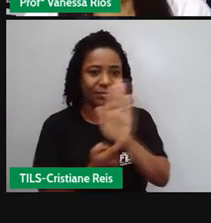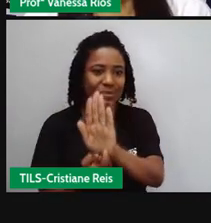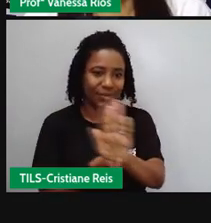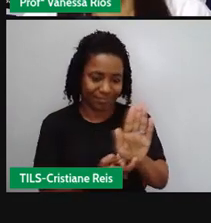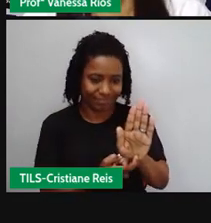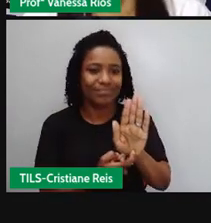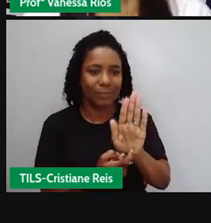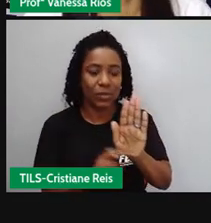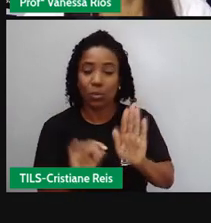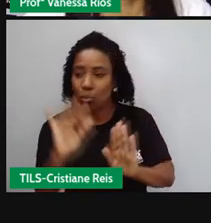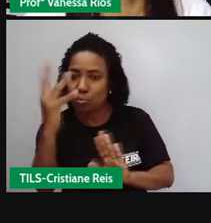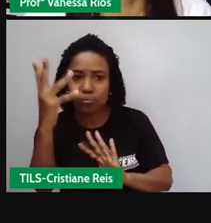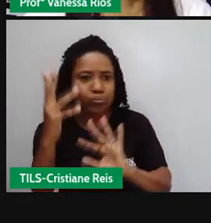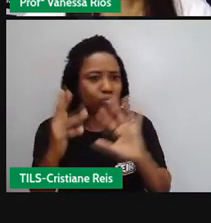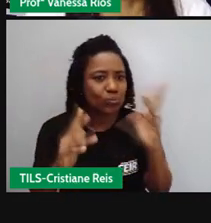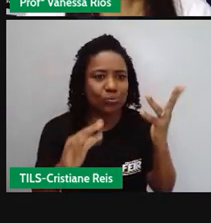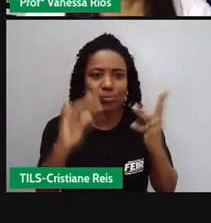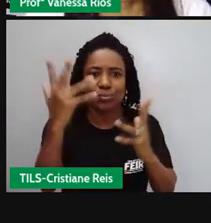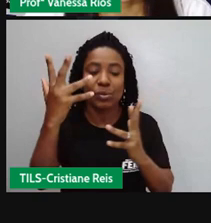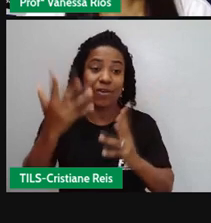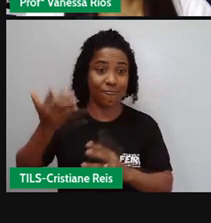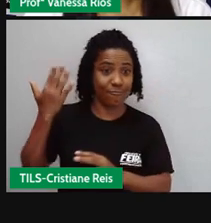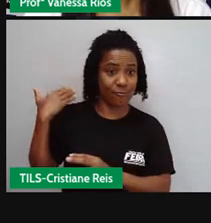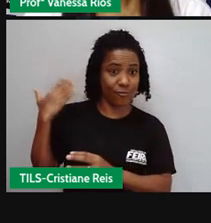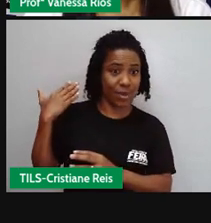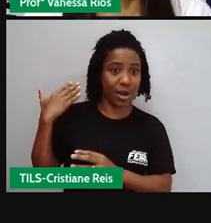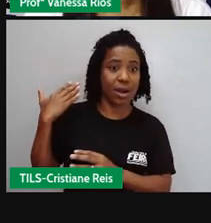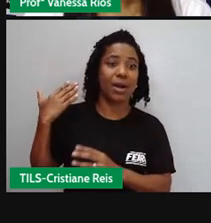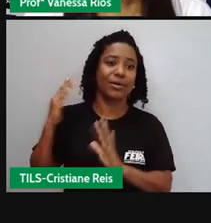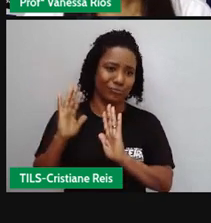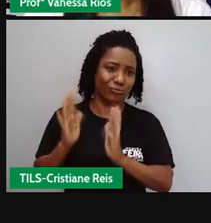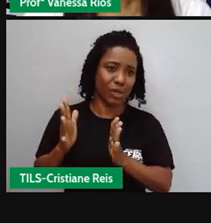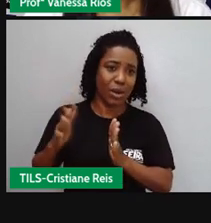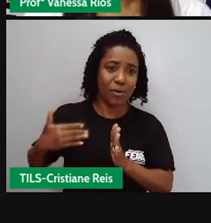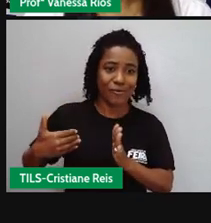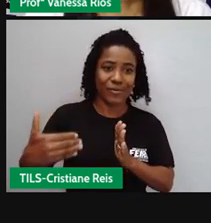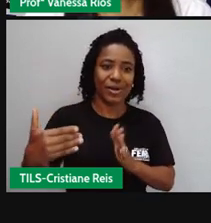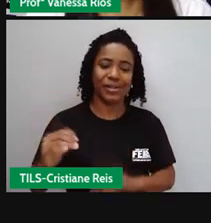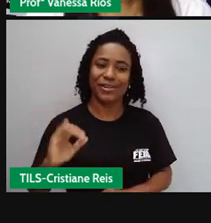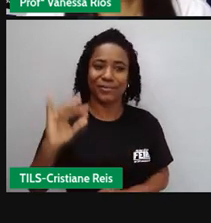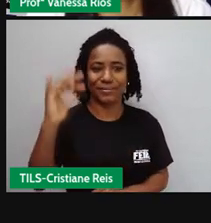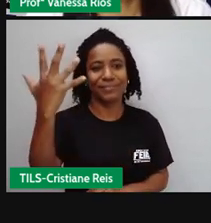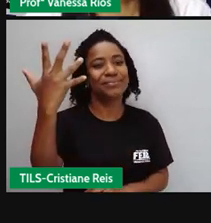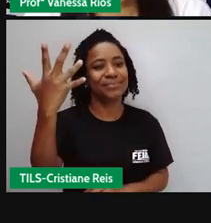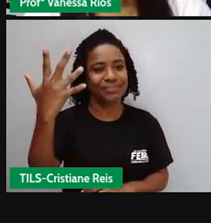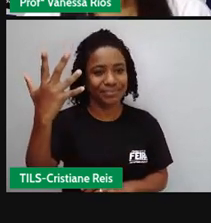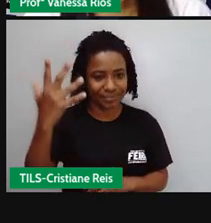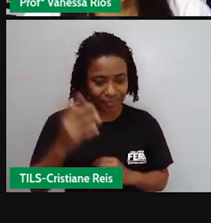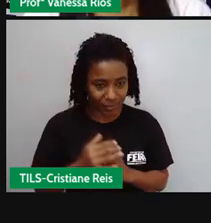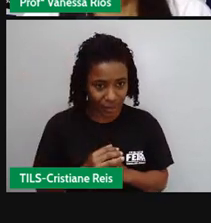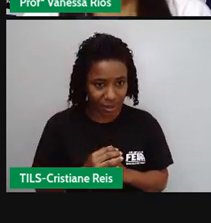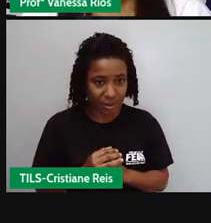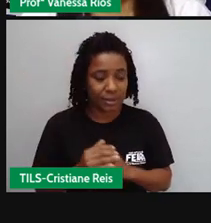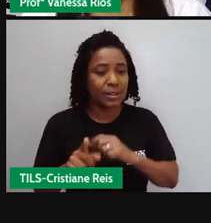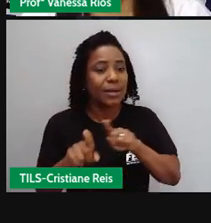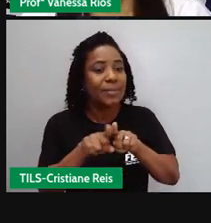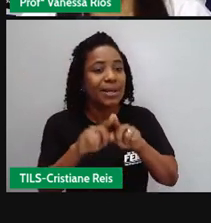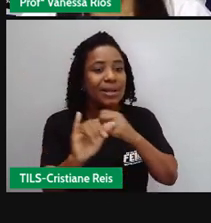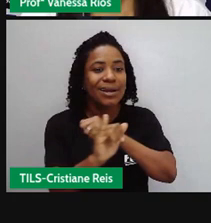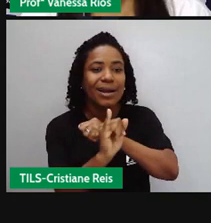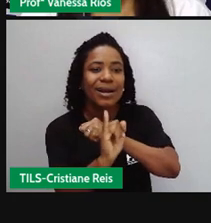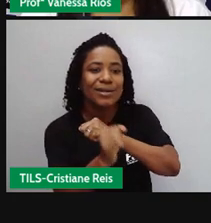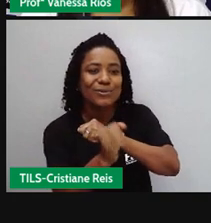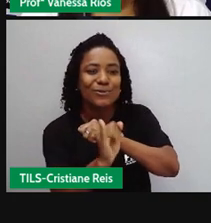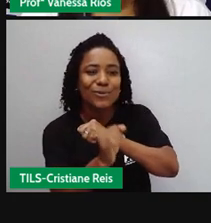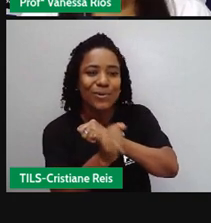acontecendo ou que já aconteceram. A gente já observou aí que as crônicas, elas são atemporais. Então, textos que